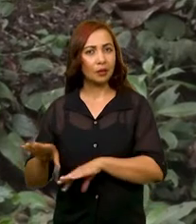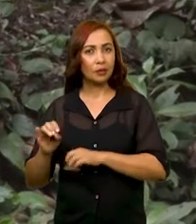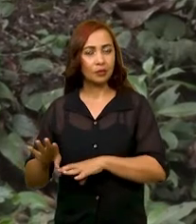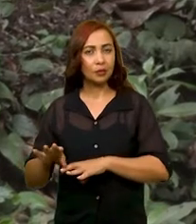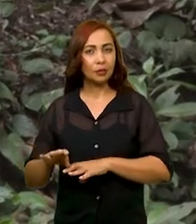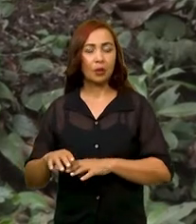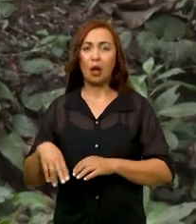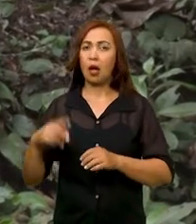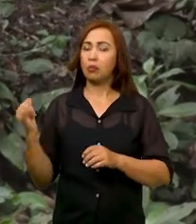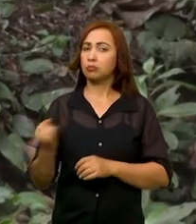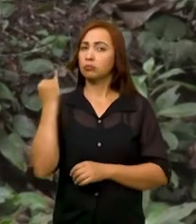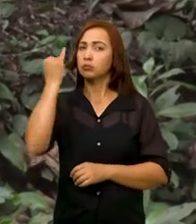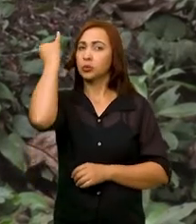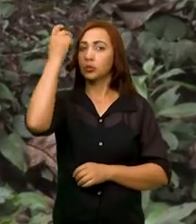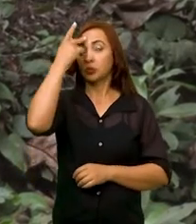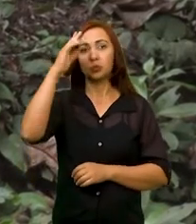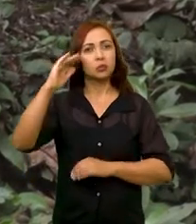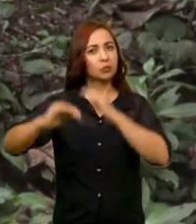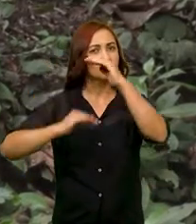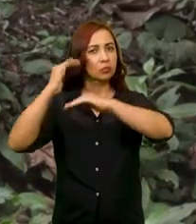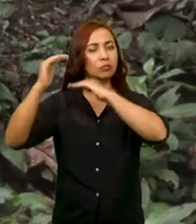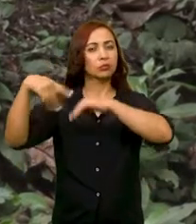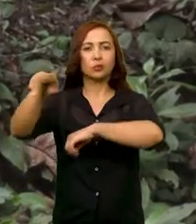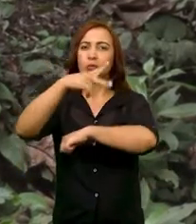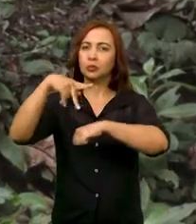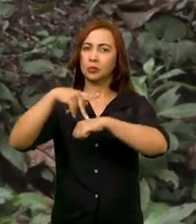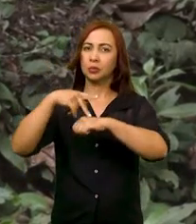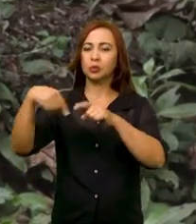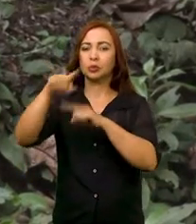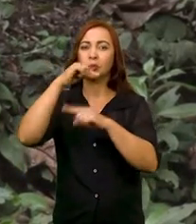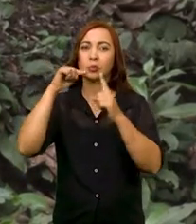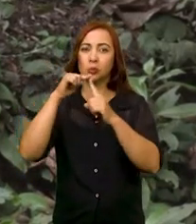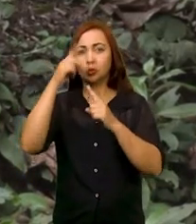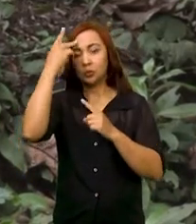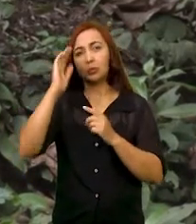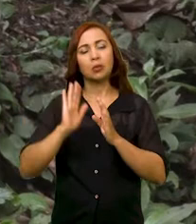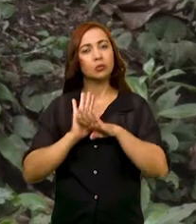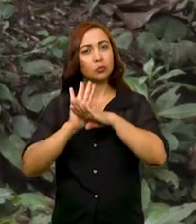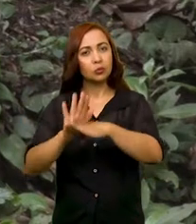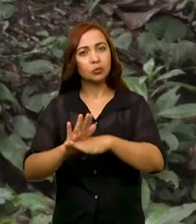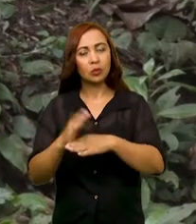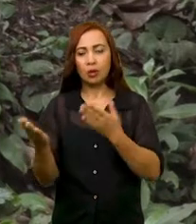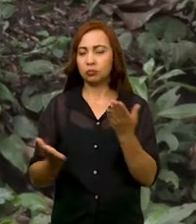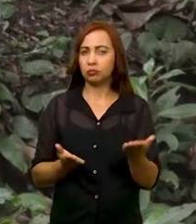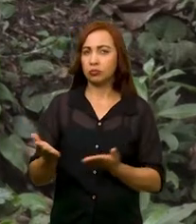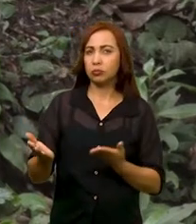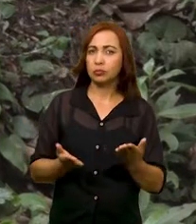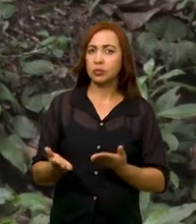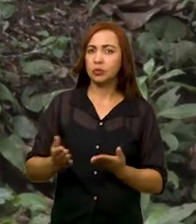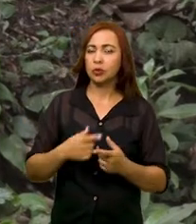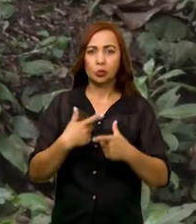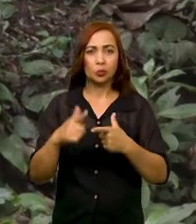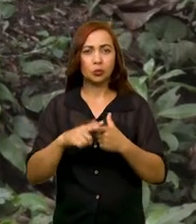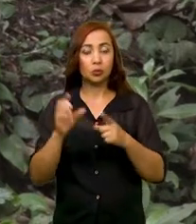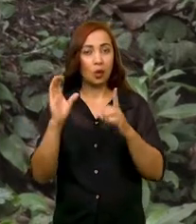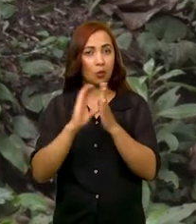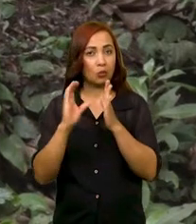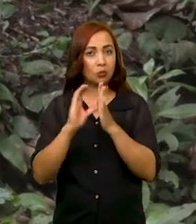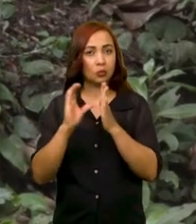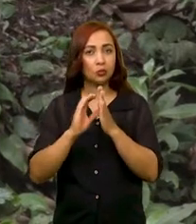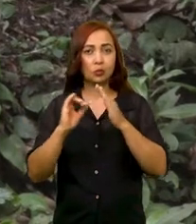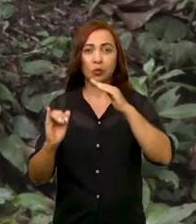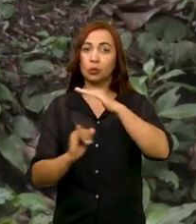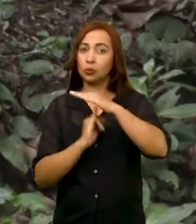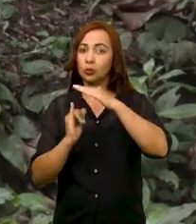Educação é um fator primordial para o crescimento do país. Com o objetivo de prestar serviços para resolver os problemas da comunidade,